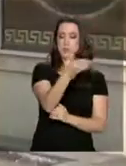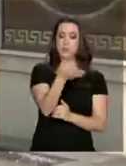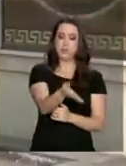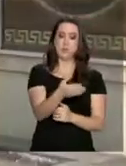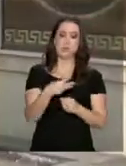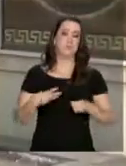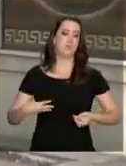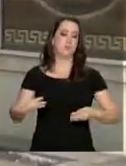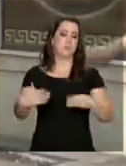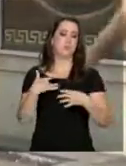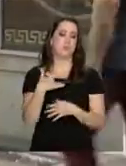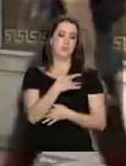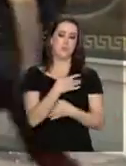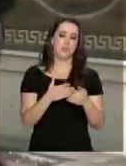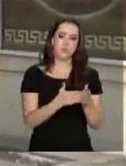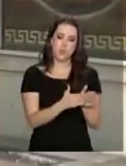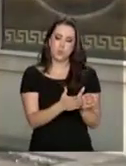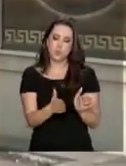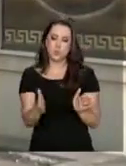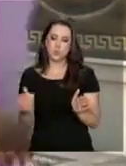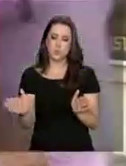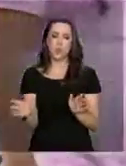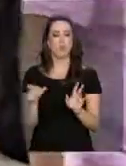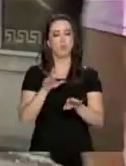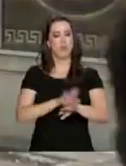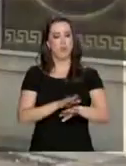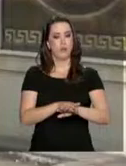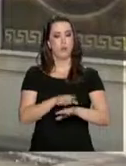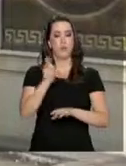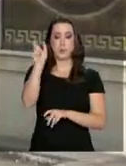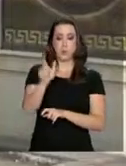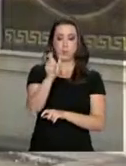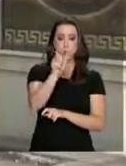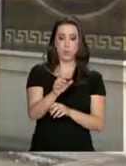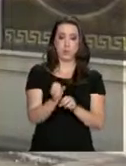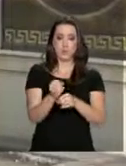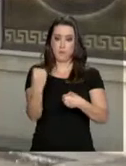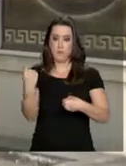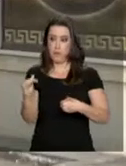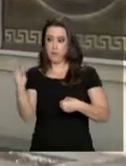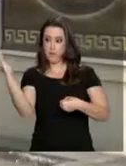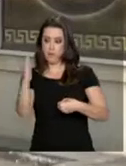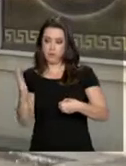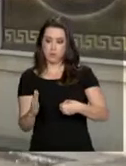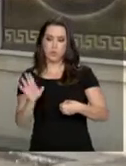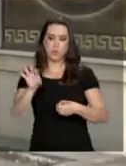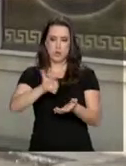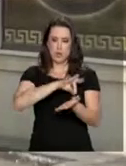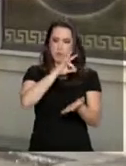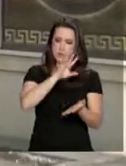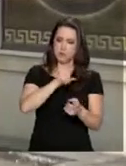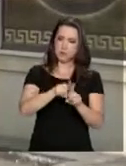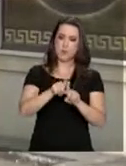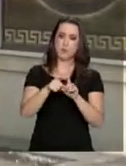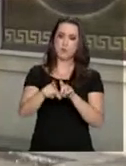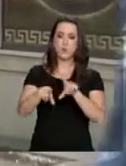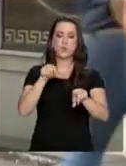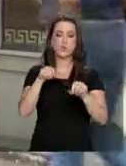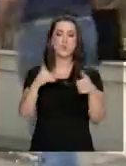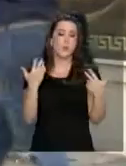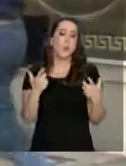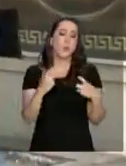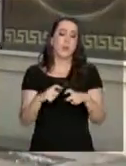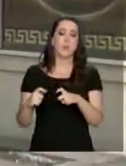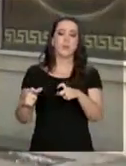O Ministério da Saúde prorrogou o prazo para médicos brasileiros formados no exterior e já inscritos nos Mais Médicos selecionarem as